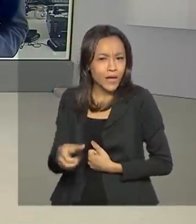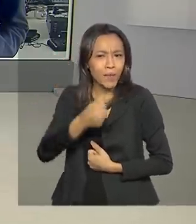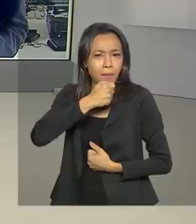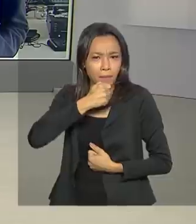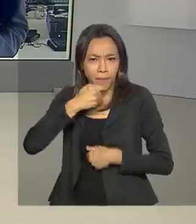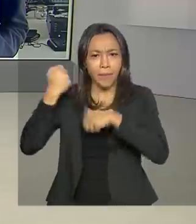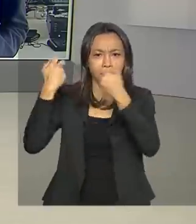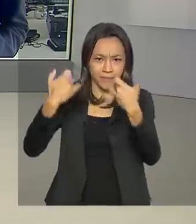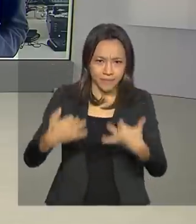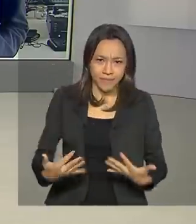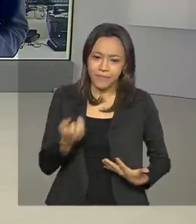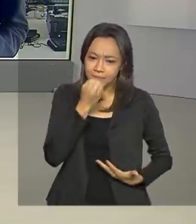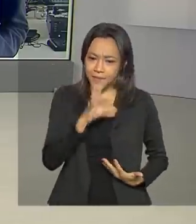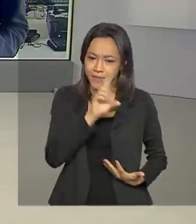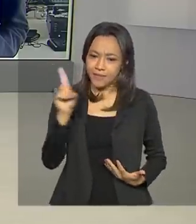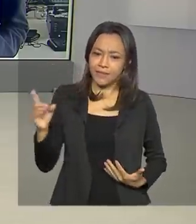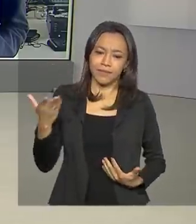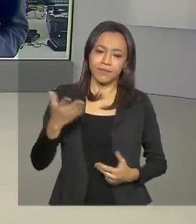dia para você.